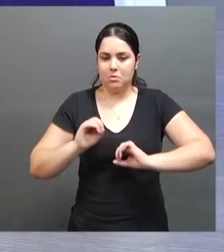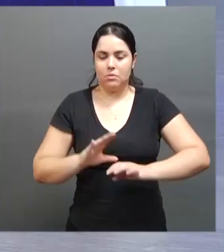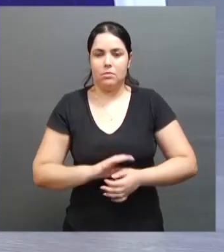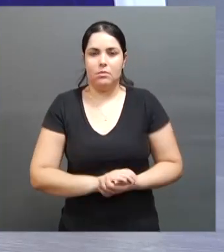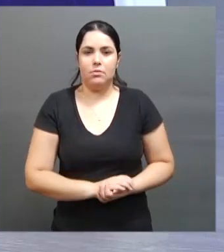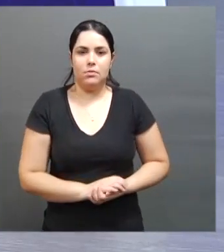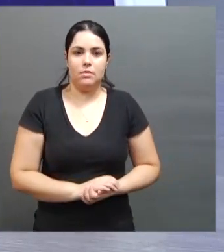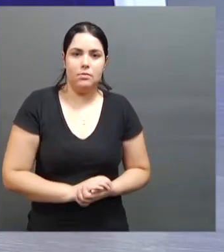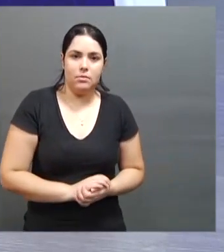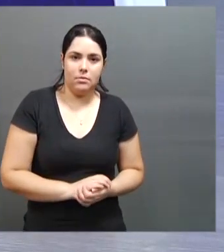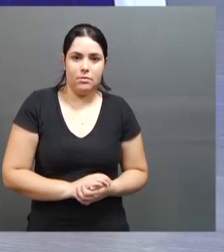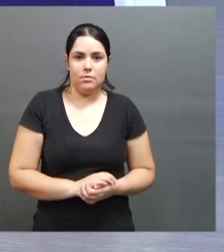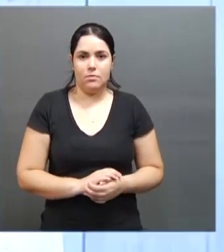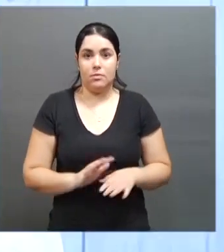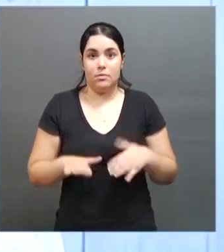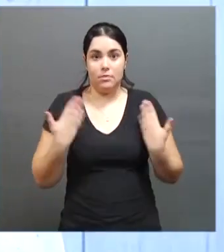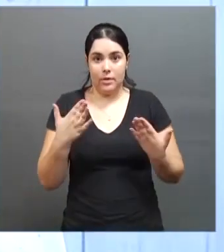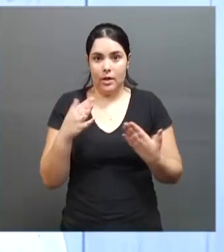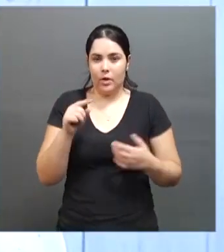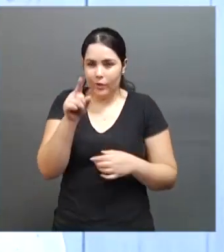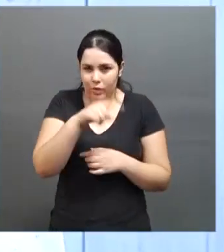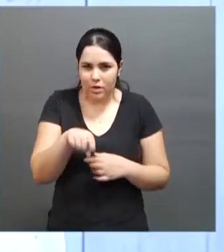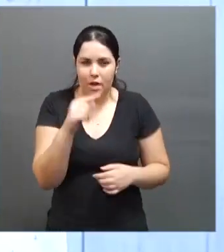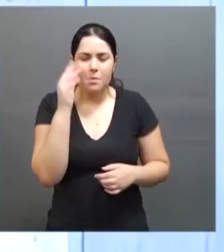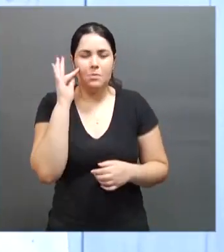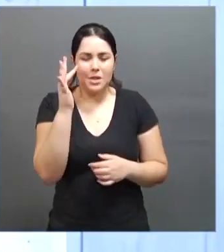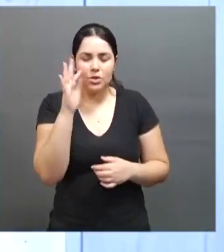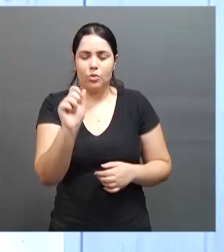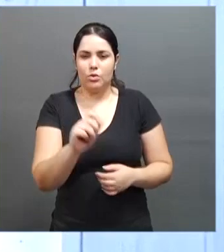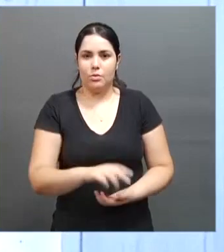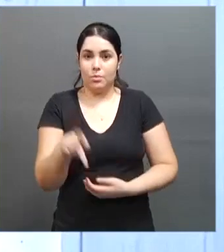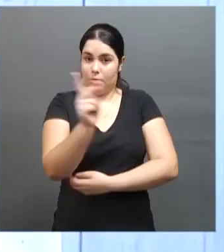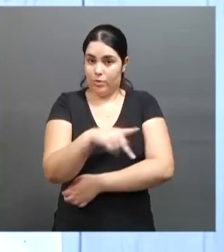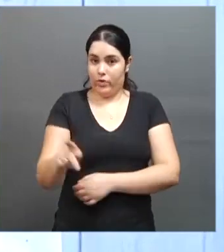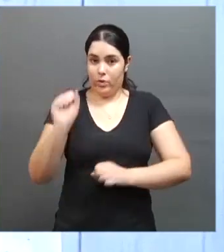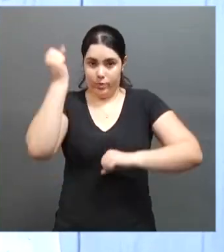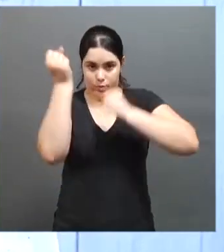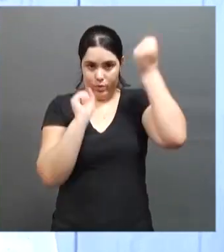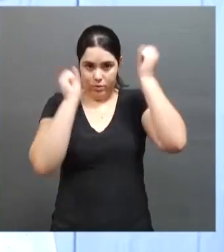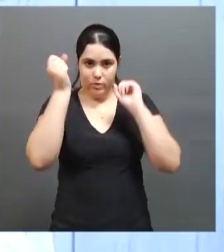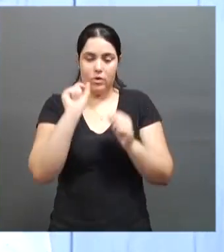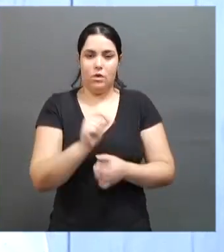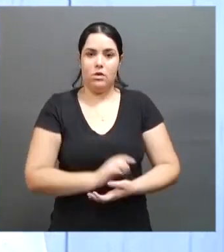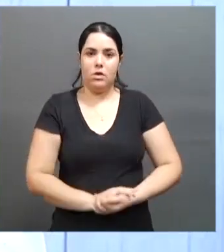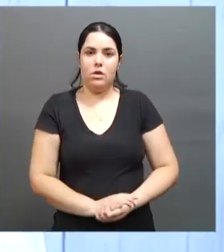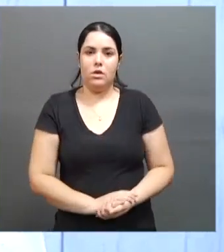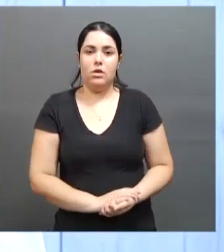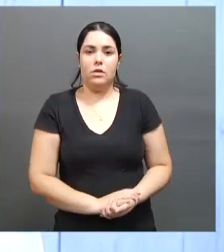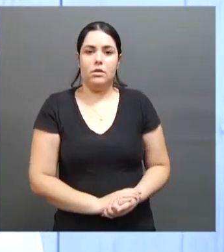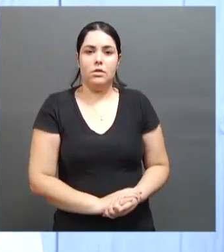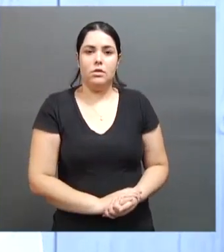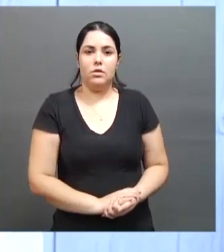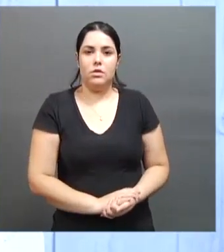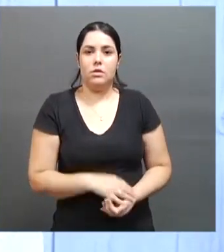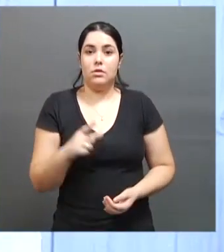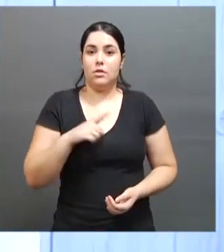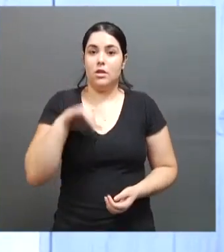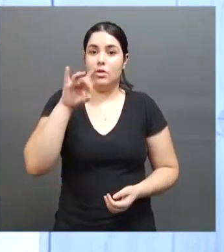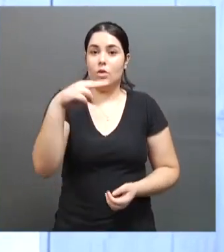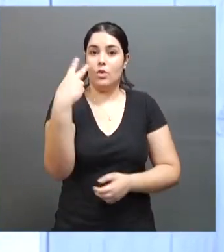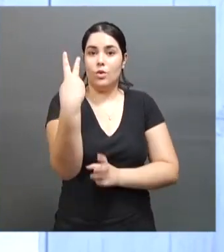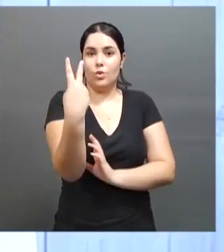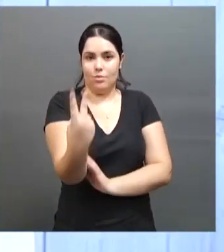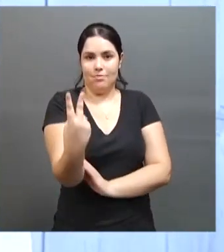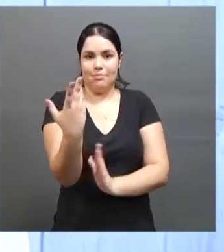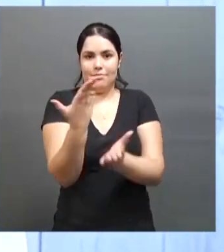Isso, então, para vocês terem uma ideia, o professor de educação física, ele tem apenas duas aulas